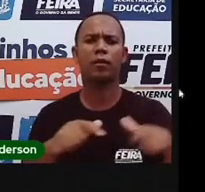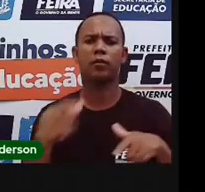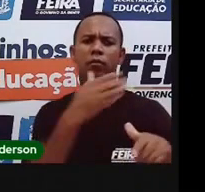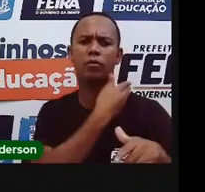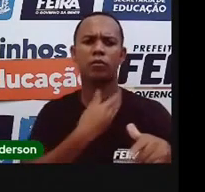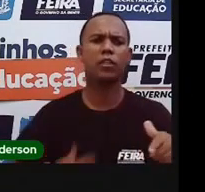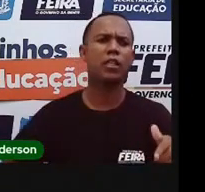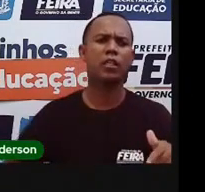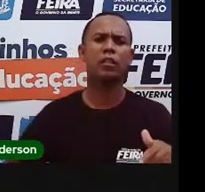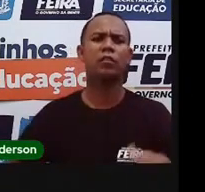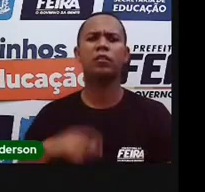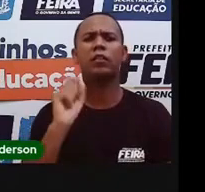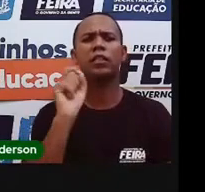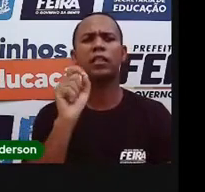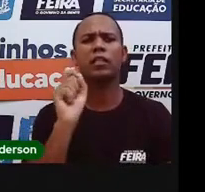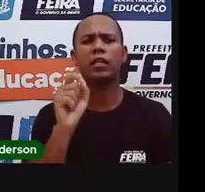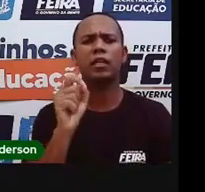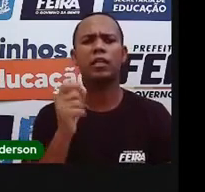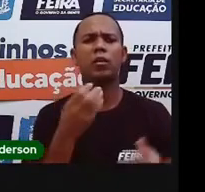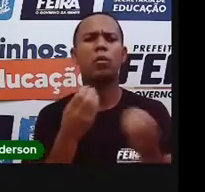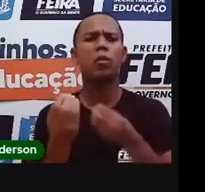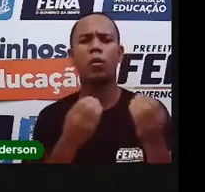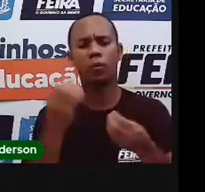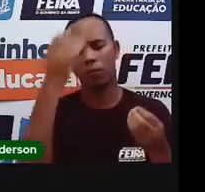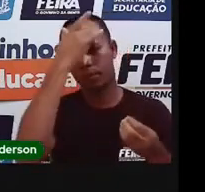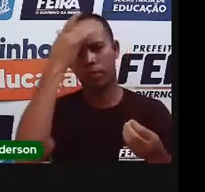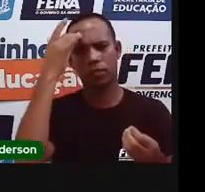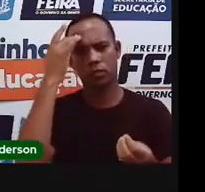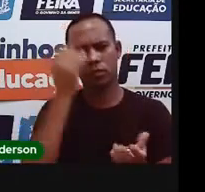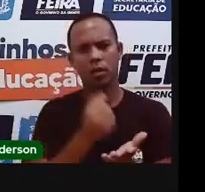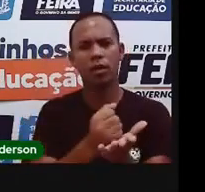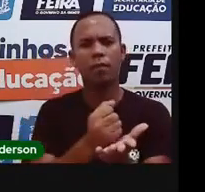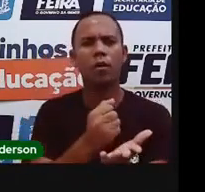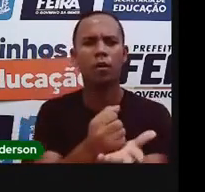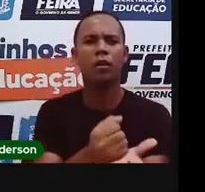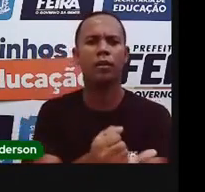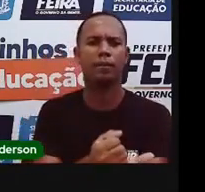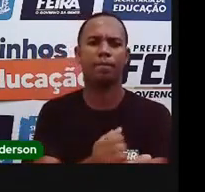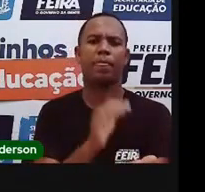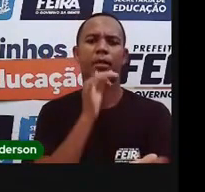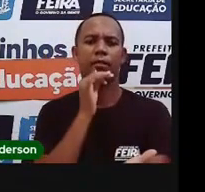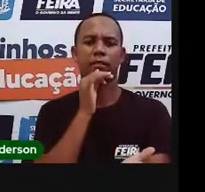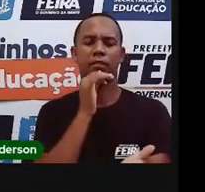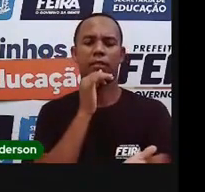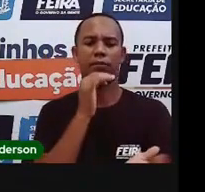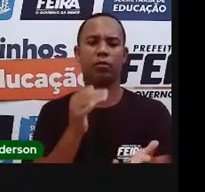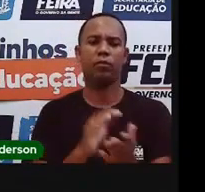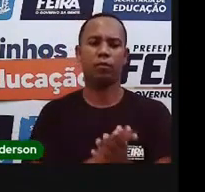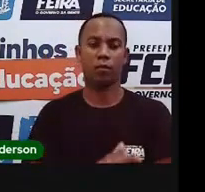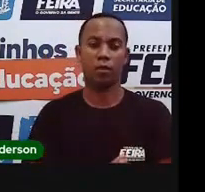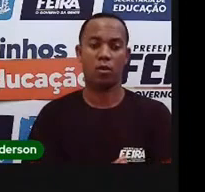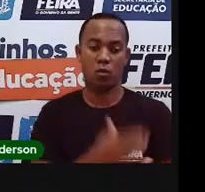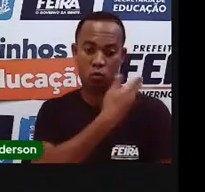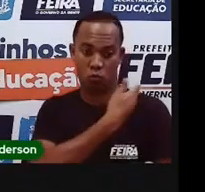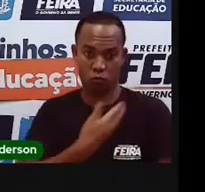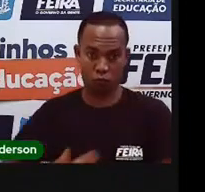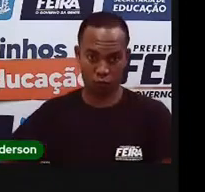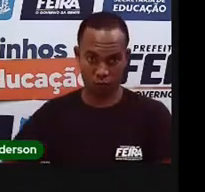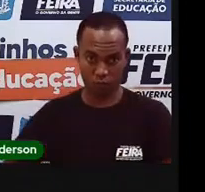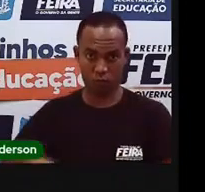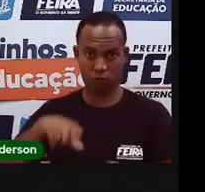esses serviços públicos, na verdade, eles são prestados por pessoas que são contratadas pelo governo. A